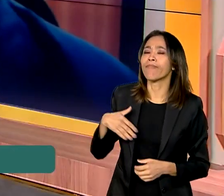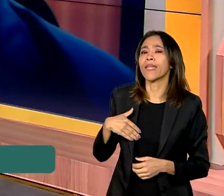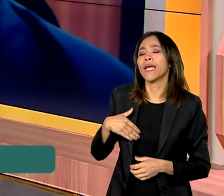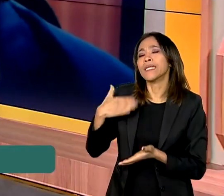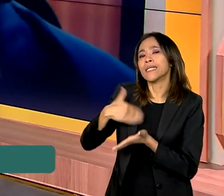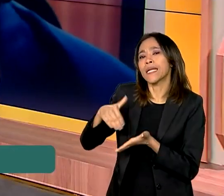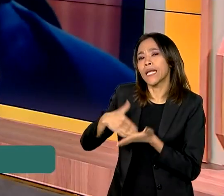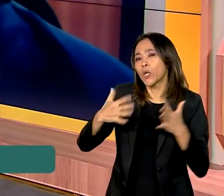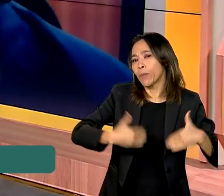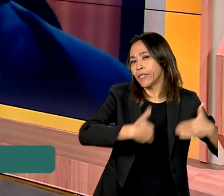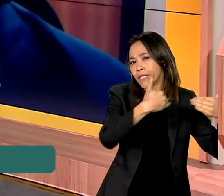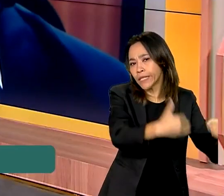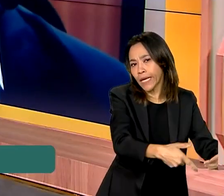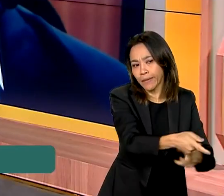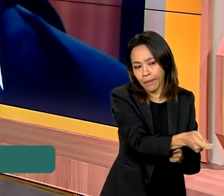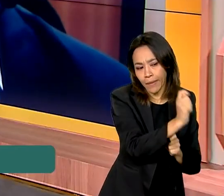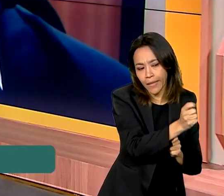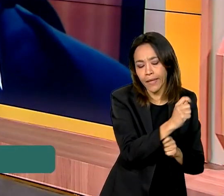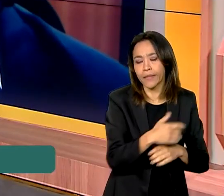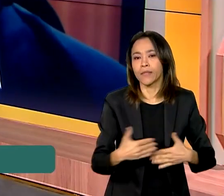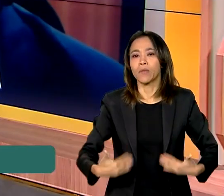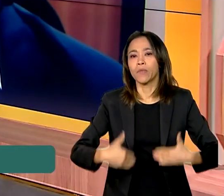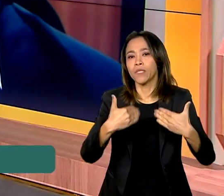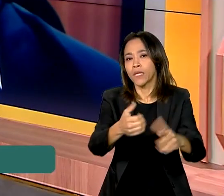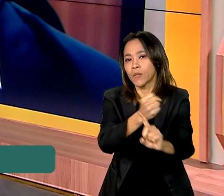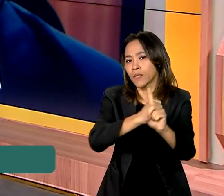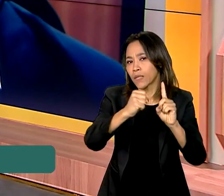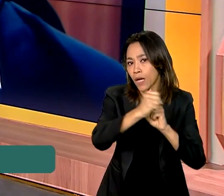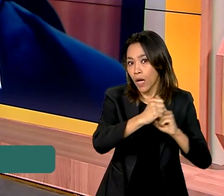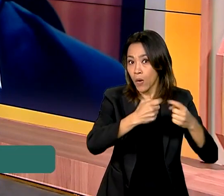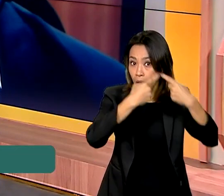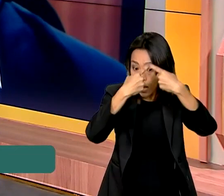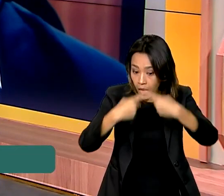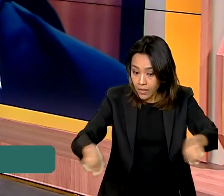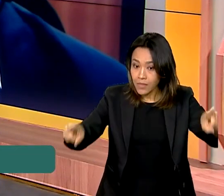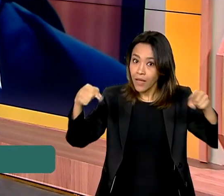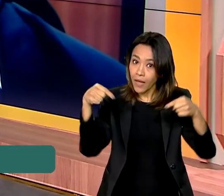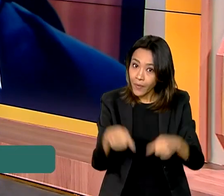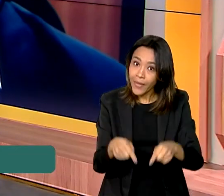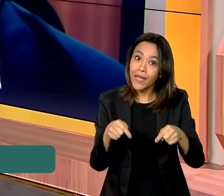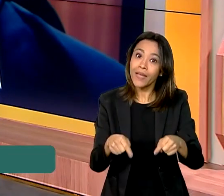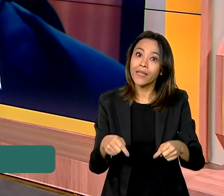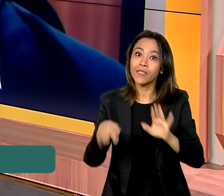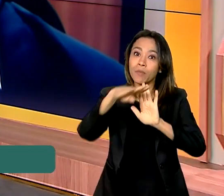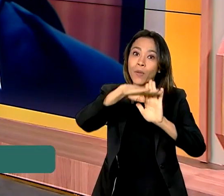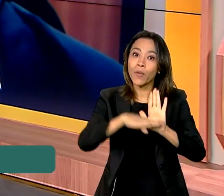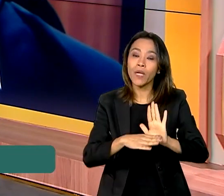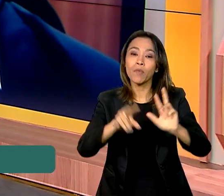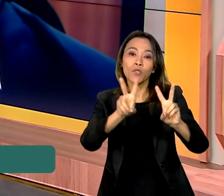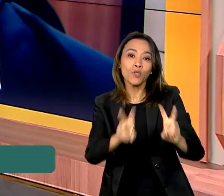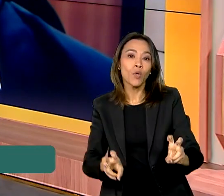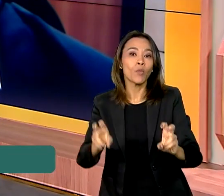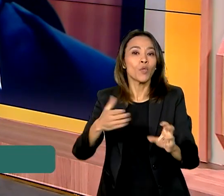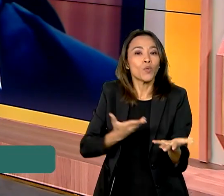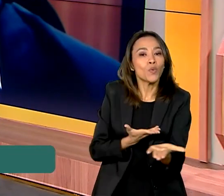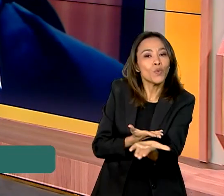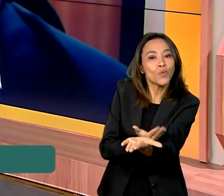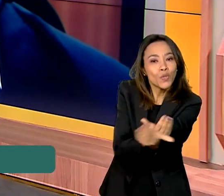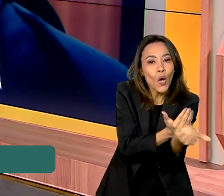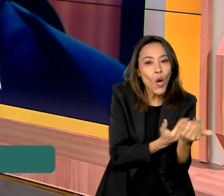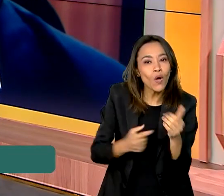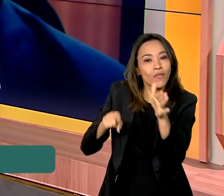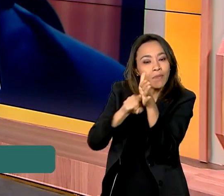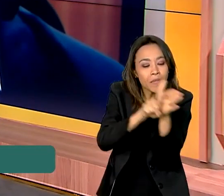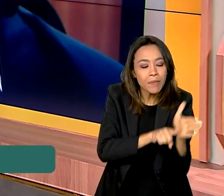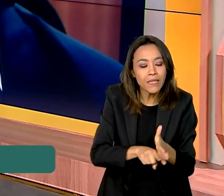o MDS, o Ministério da Pesca, eles lançaram esse programa O Jovem Cientista da Pesca Artesanal. Eu queria que o senhor explicasse para